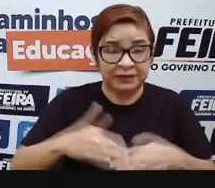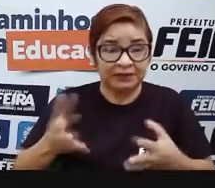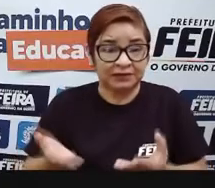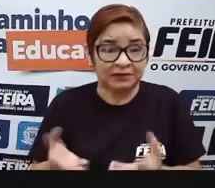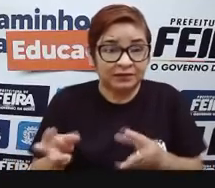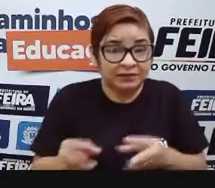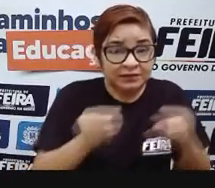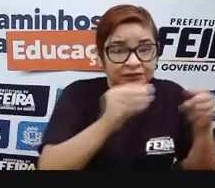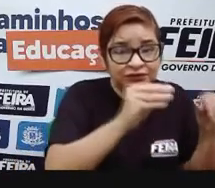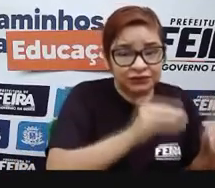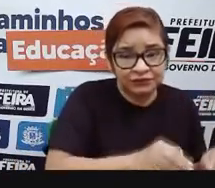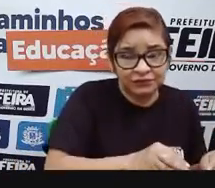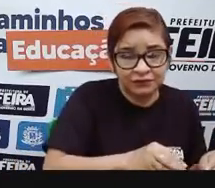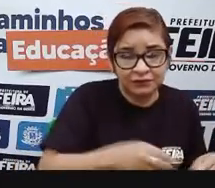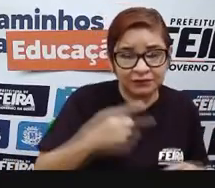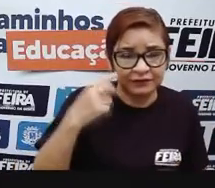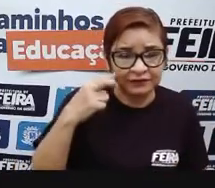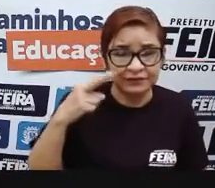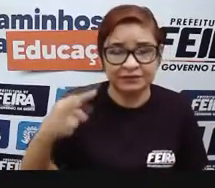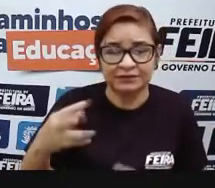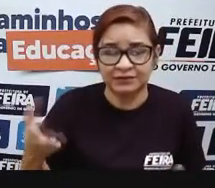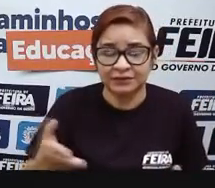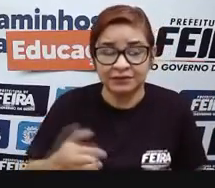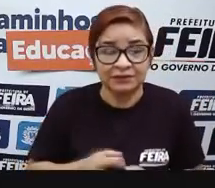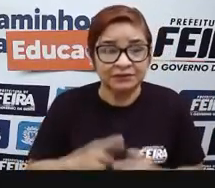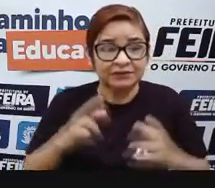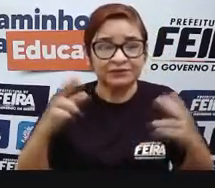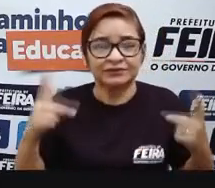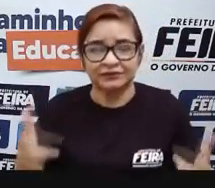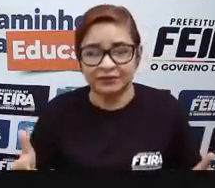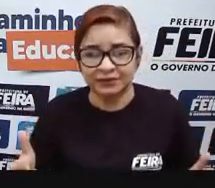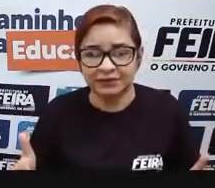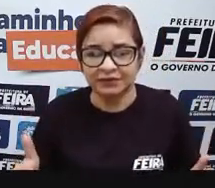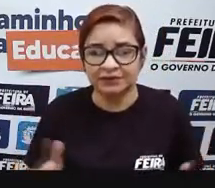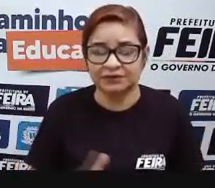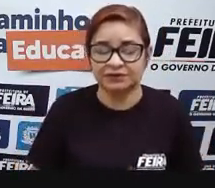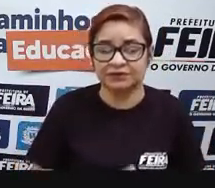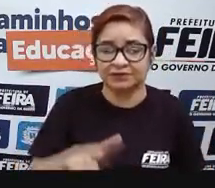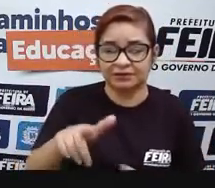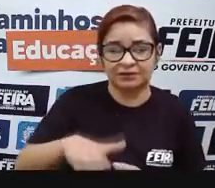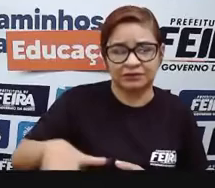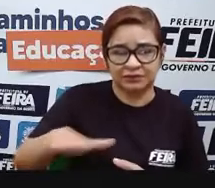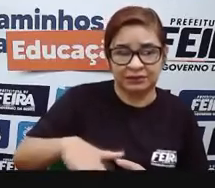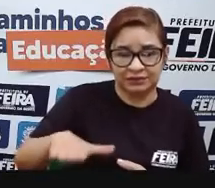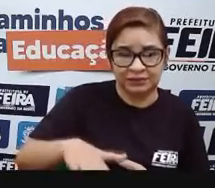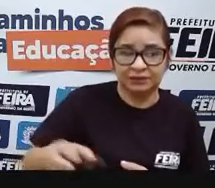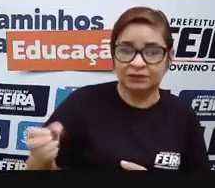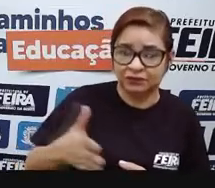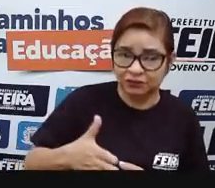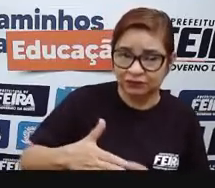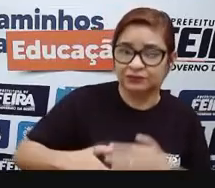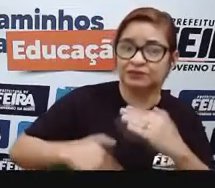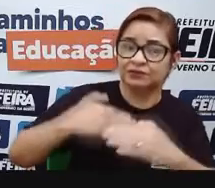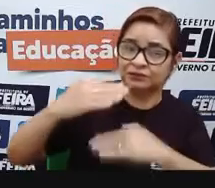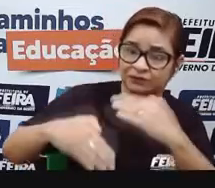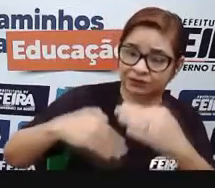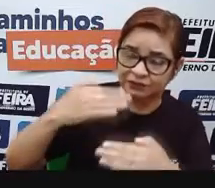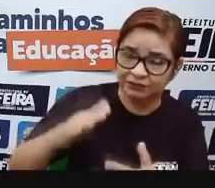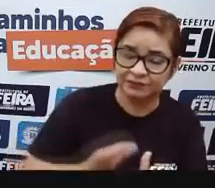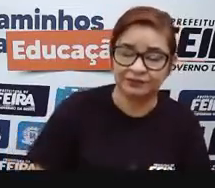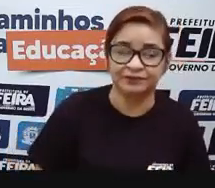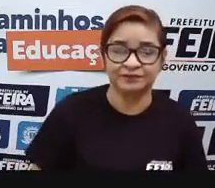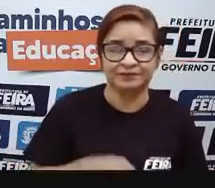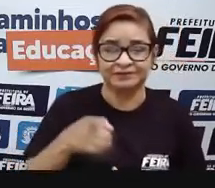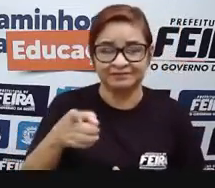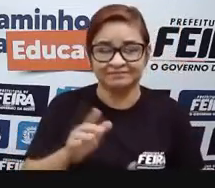já com calçamento novo, né? conversar aqui com o vendedor de água de